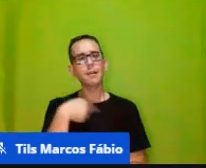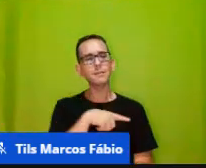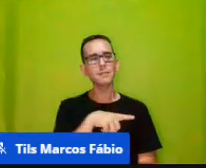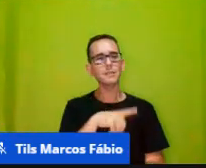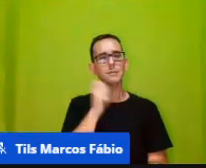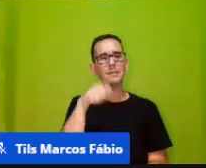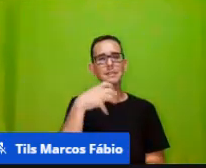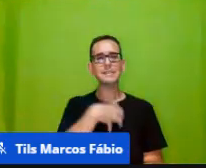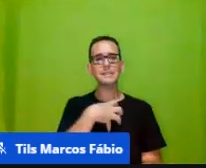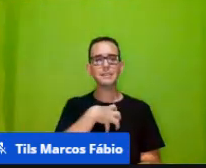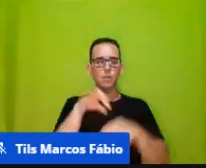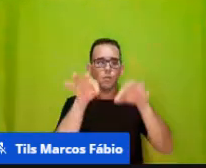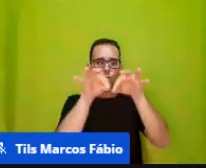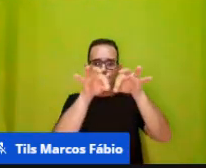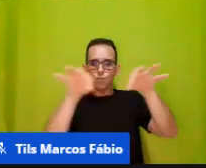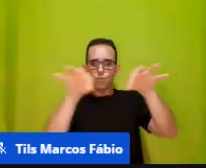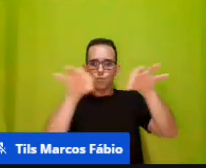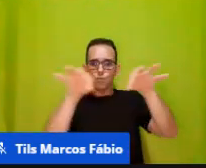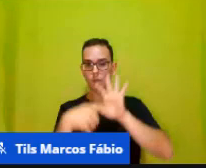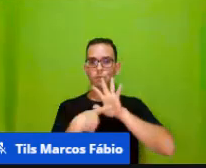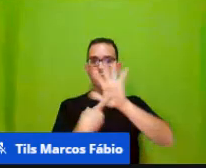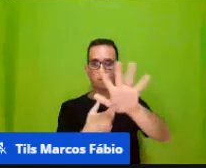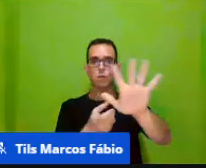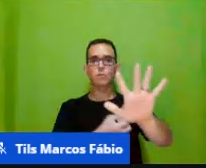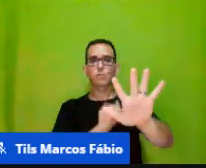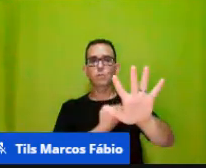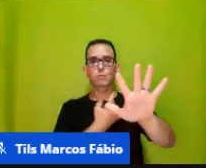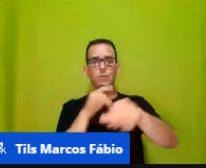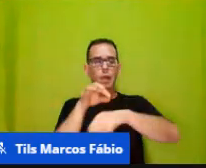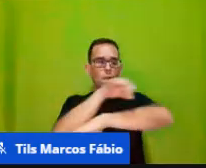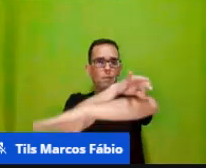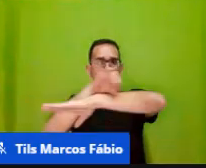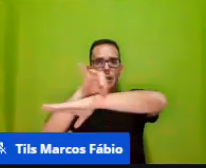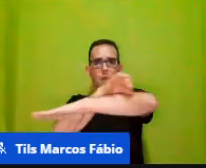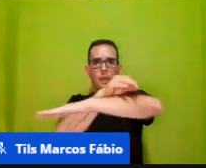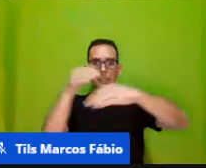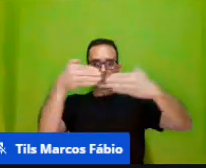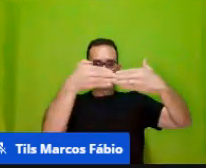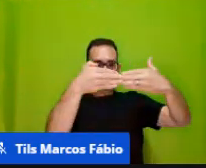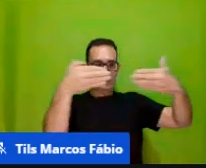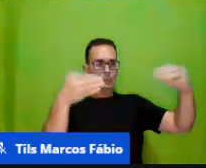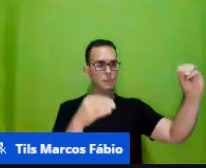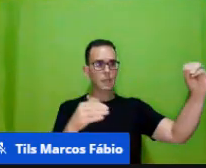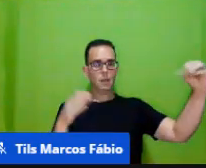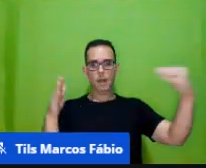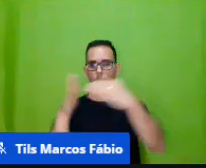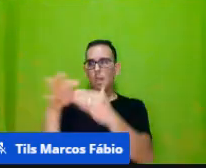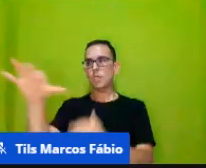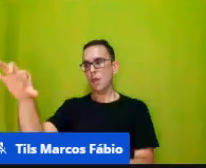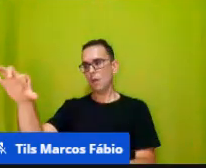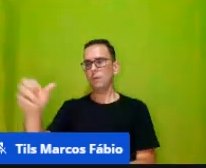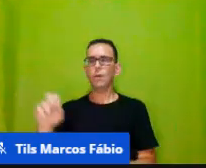de expor o número para a criança. Aquela reta simples que vai do zero ao nove ou do zero do um ao dez no